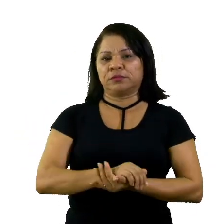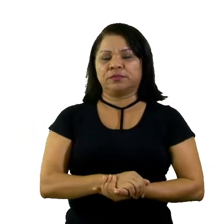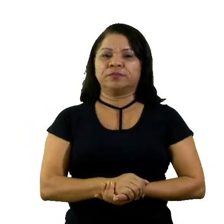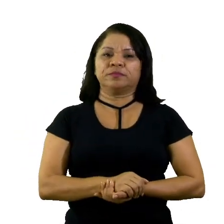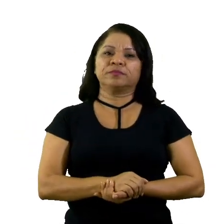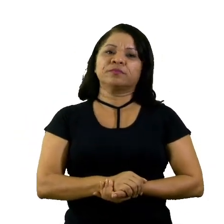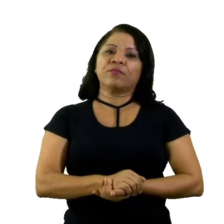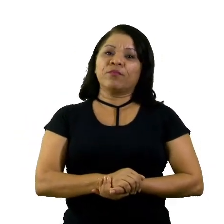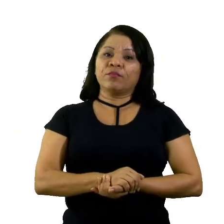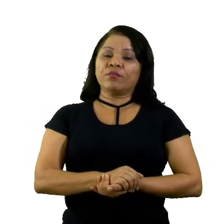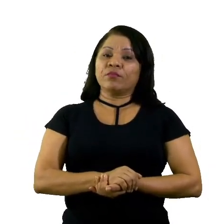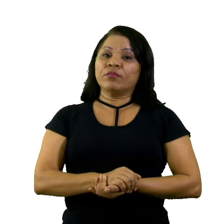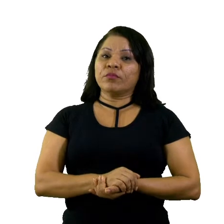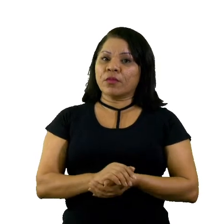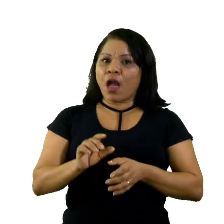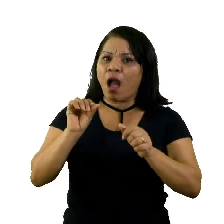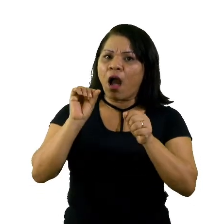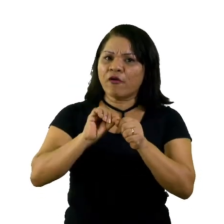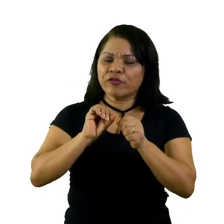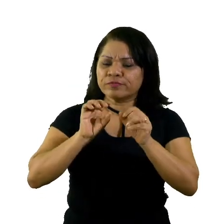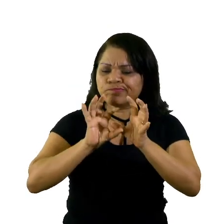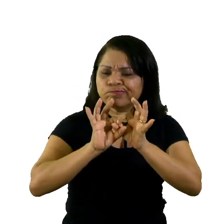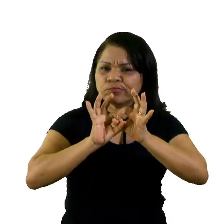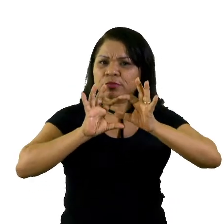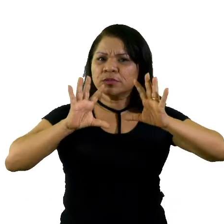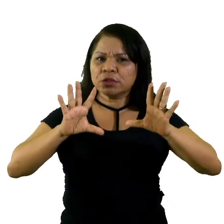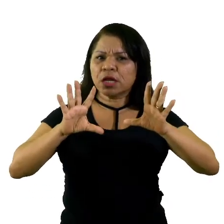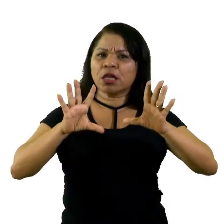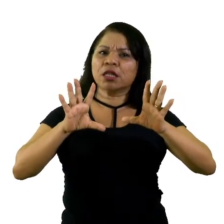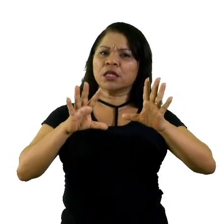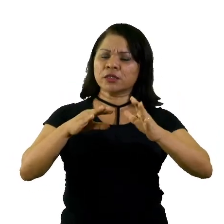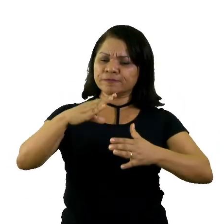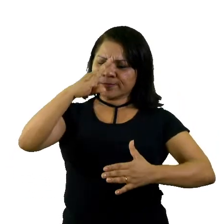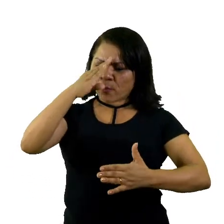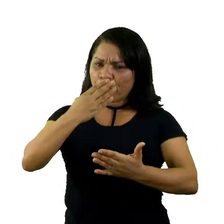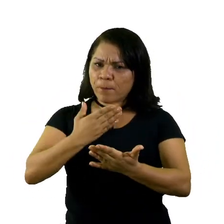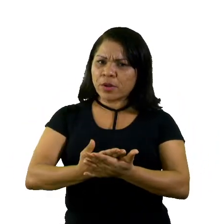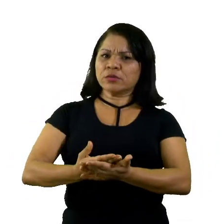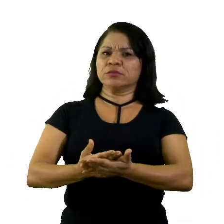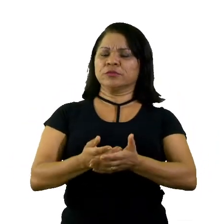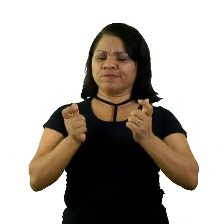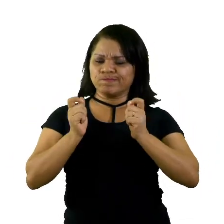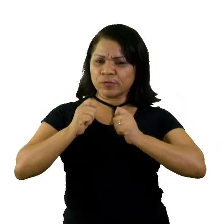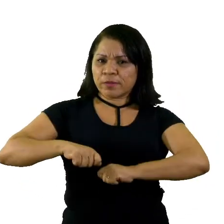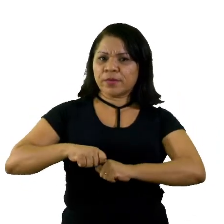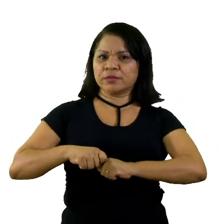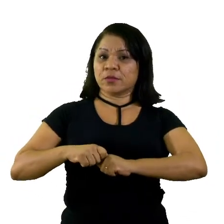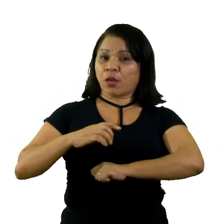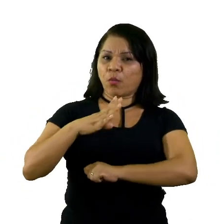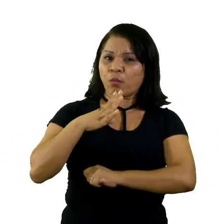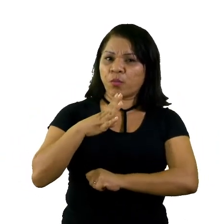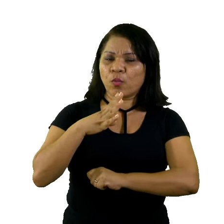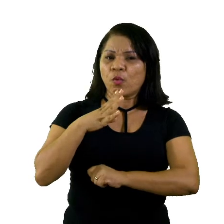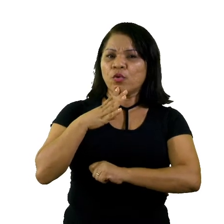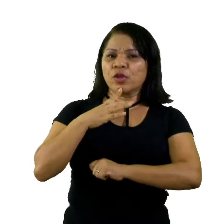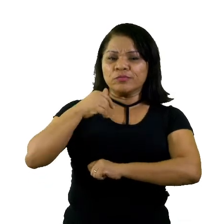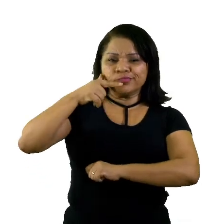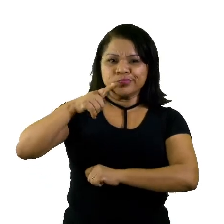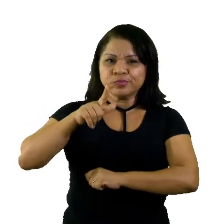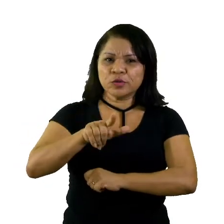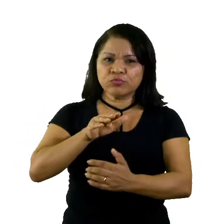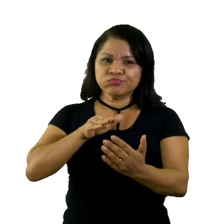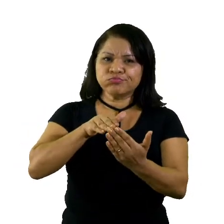Agir de maneira independente, com confiança em suas capacidades, reconhecendo suas conquistas e